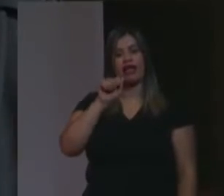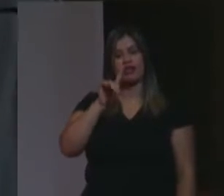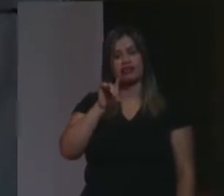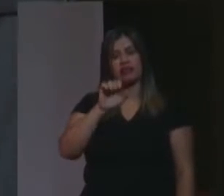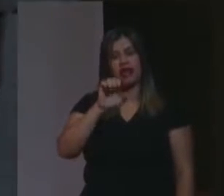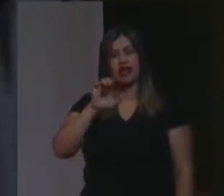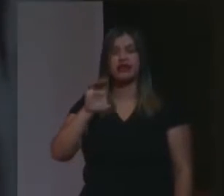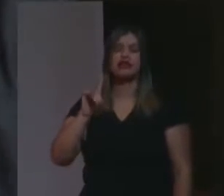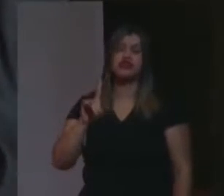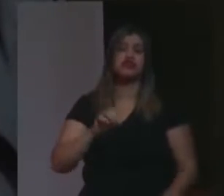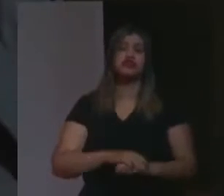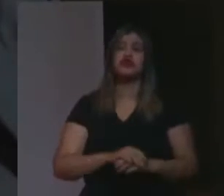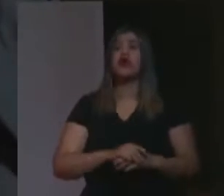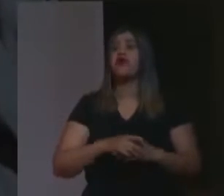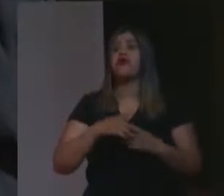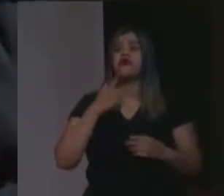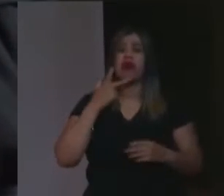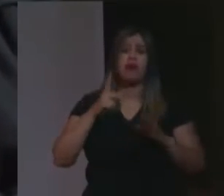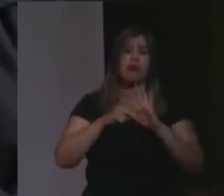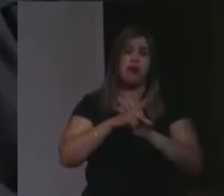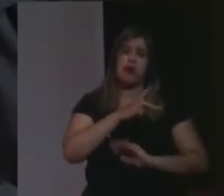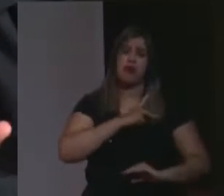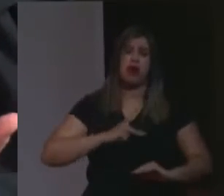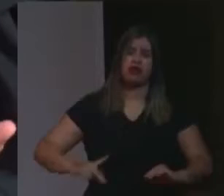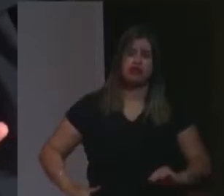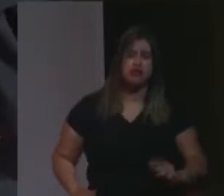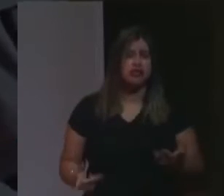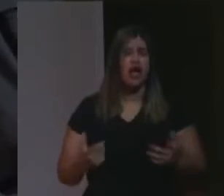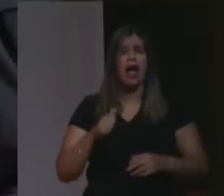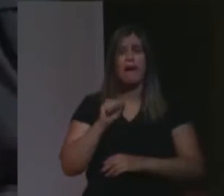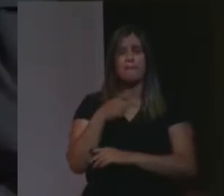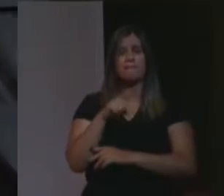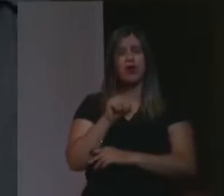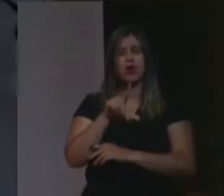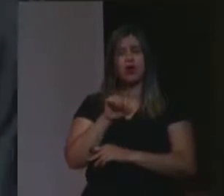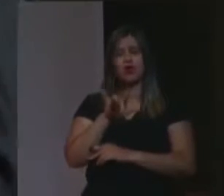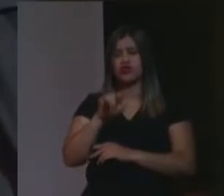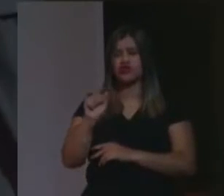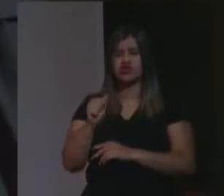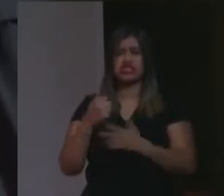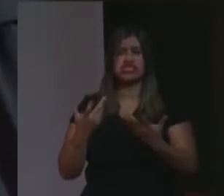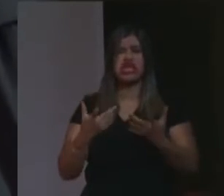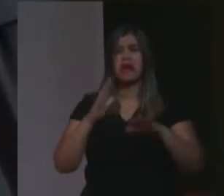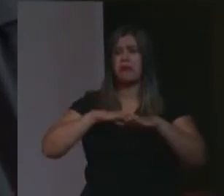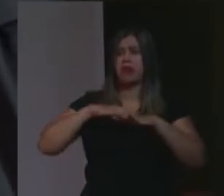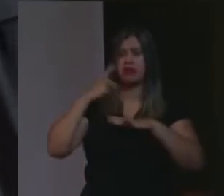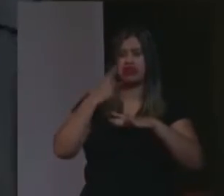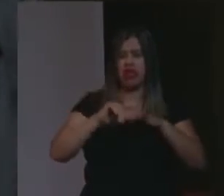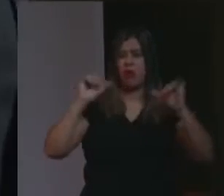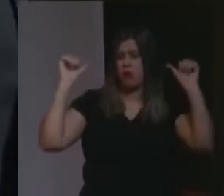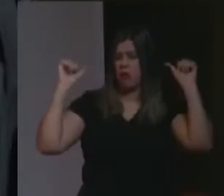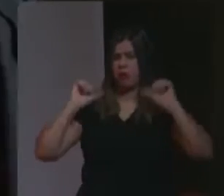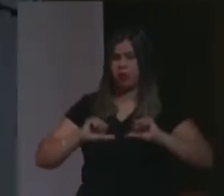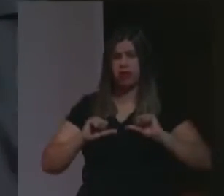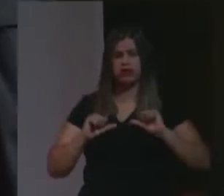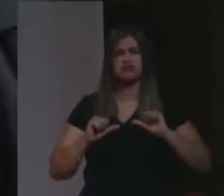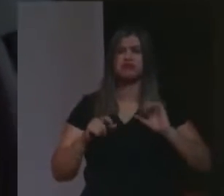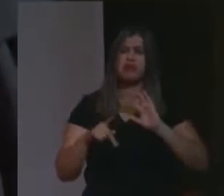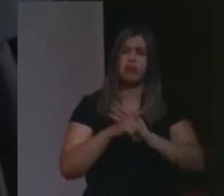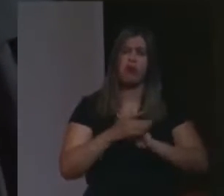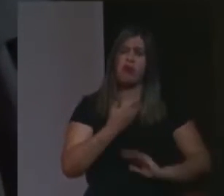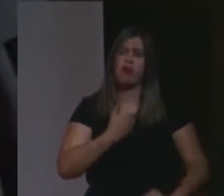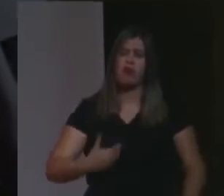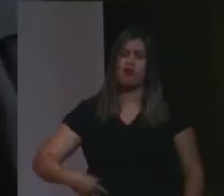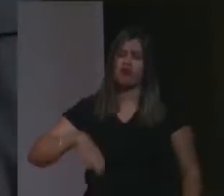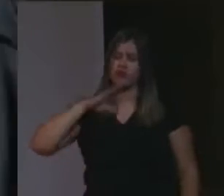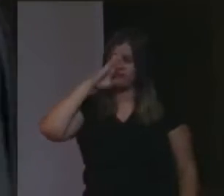república, não venho, muito menos, fazer a apologia dos atos nefastos praticados pelo governo